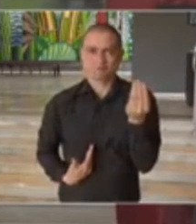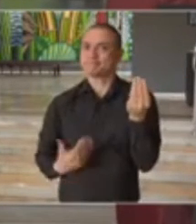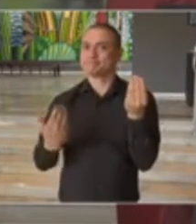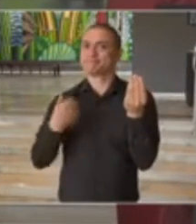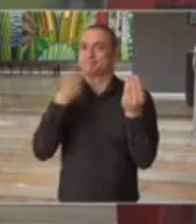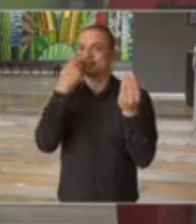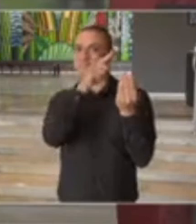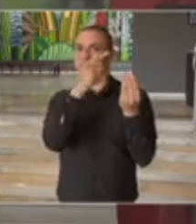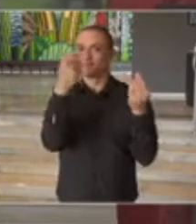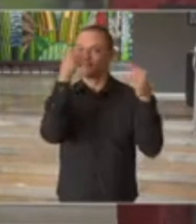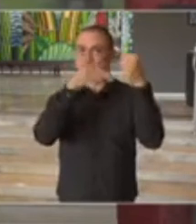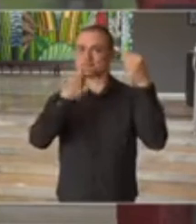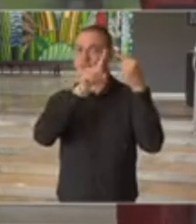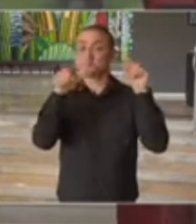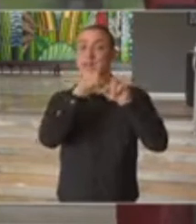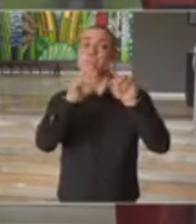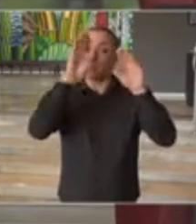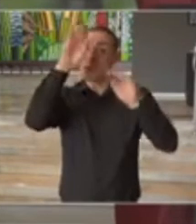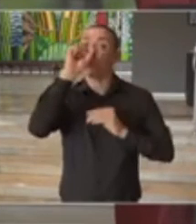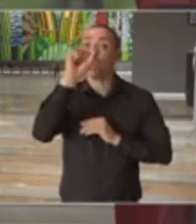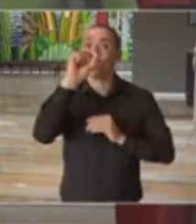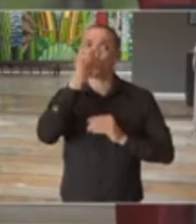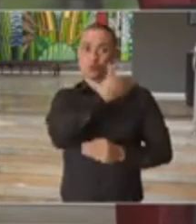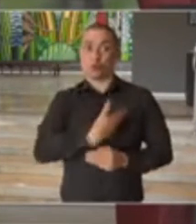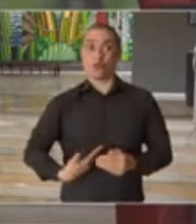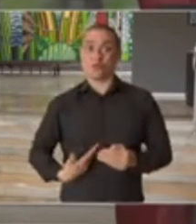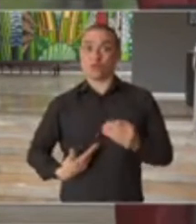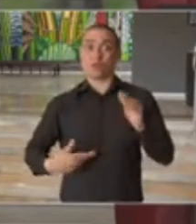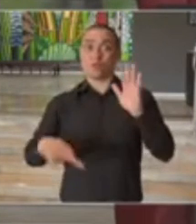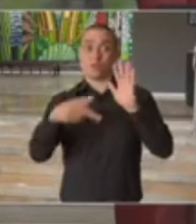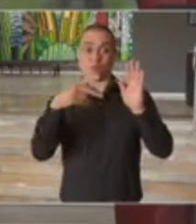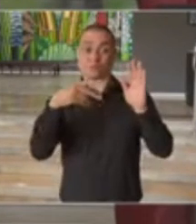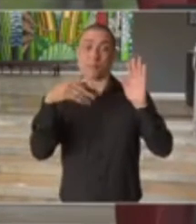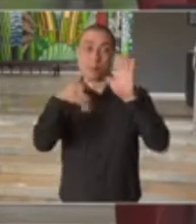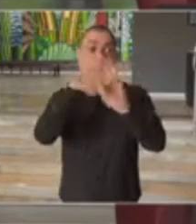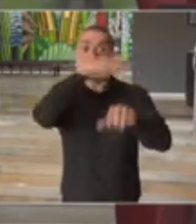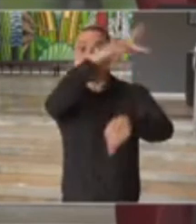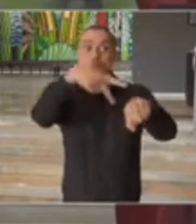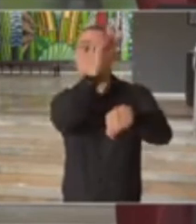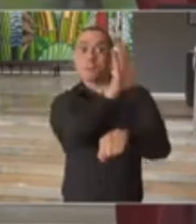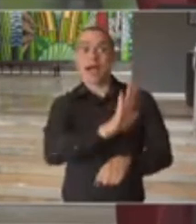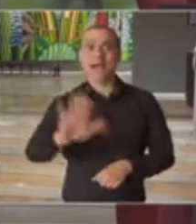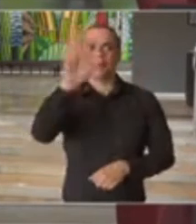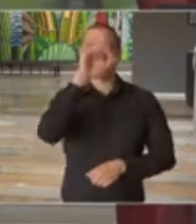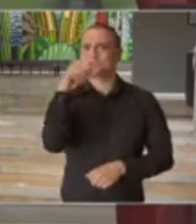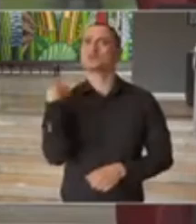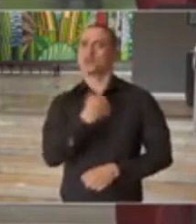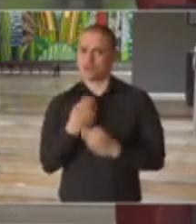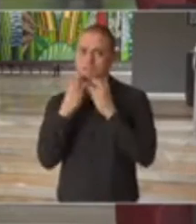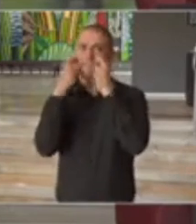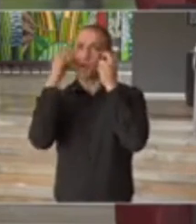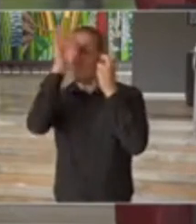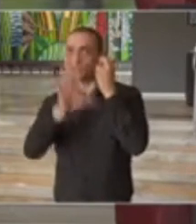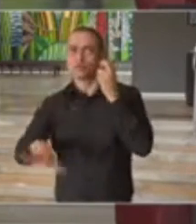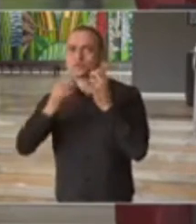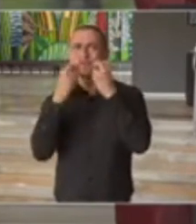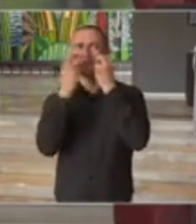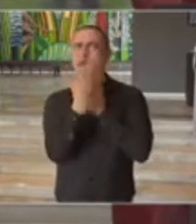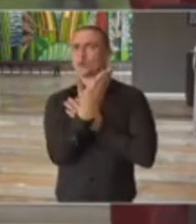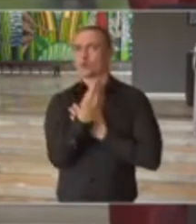de um governo de um país. Convenhamos que isso envergonha os brasileiros.